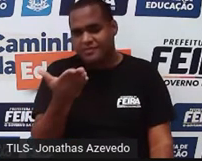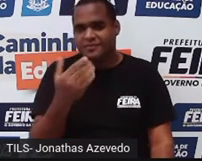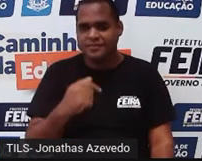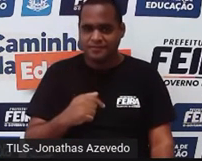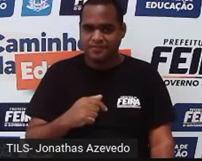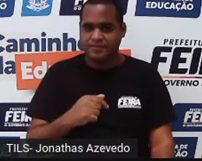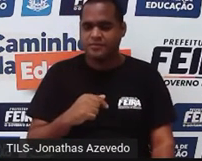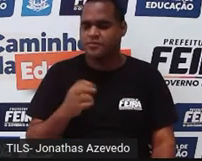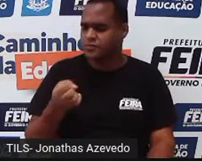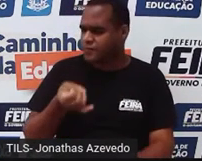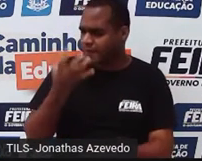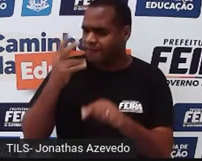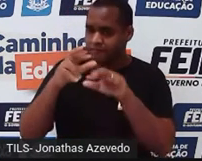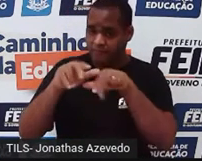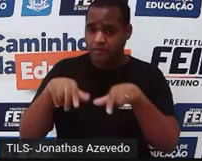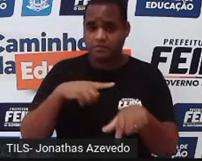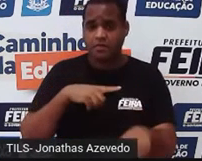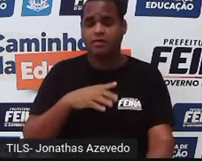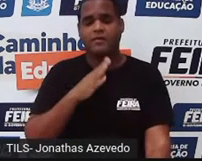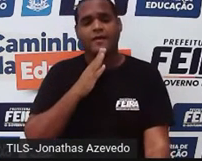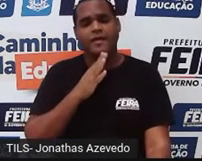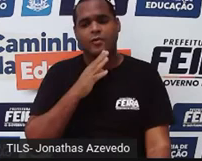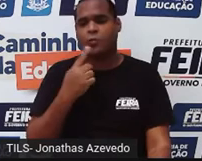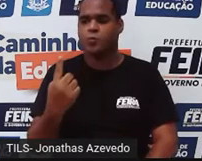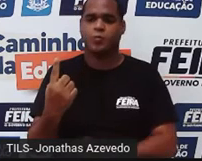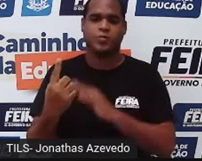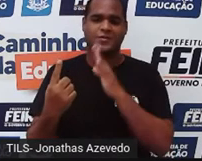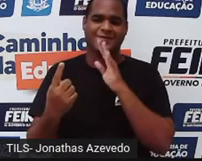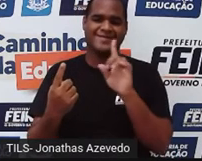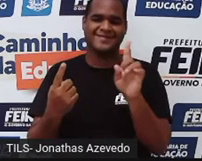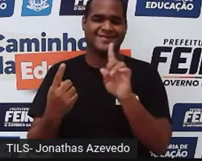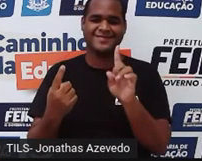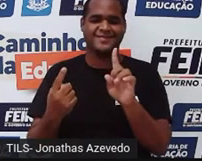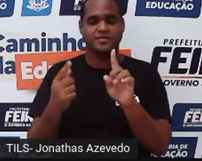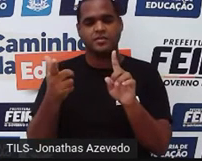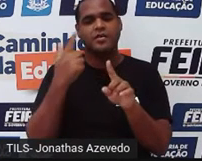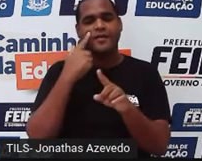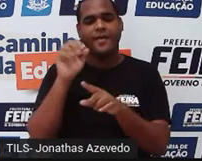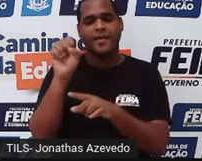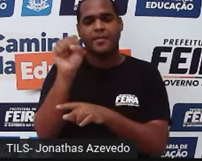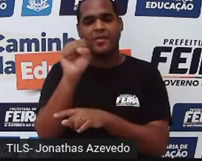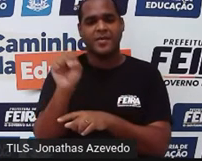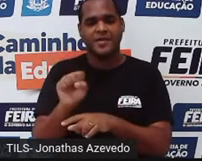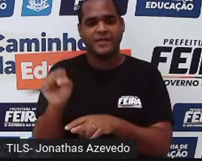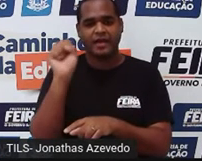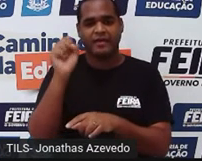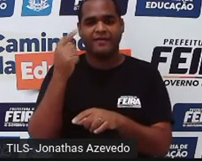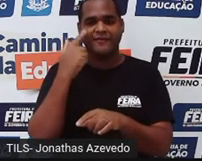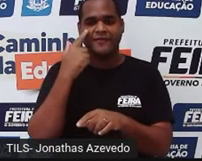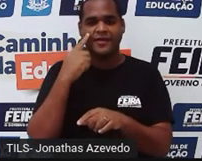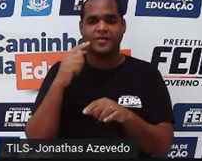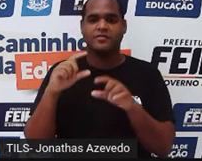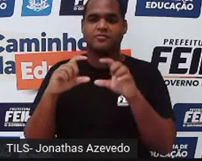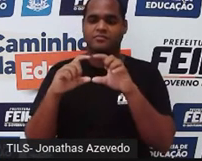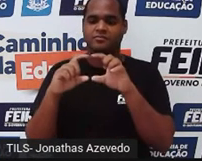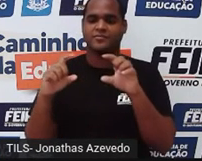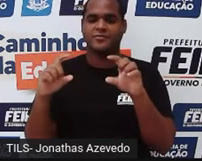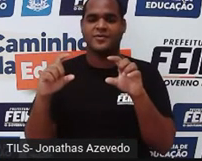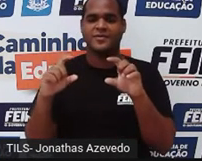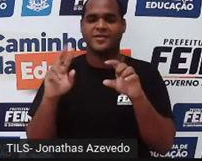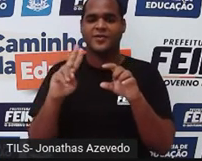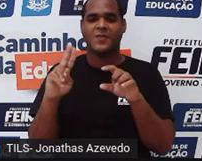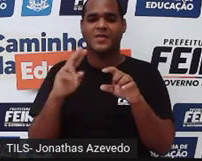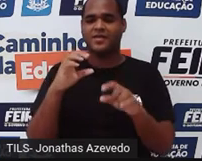Quase todos. Só tem um que você não conhece. E aí eu dei uma apagada nele, ó. Que é o conjunto dos números complexos.